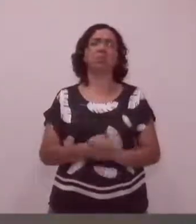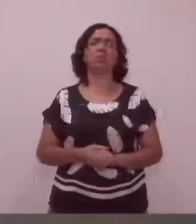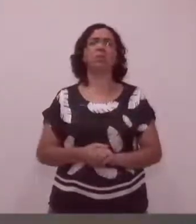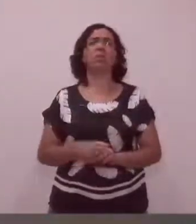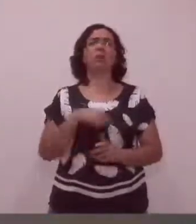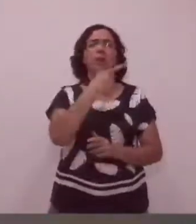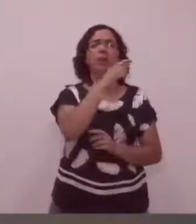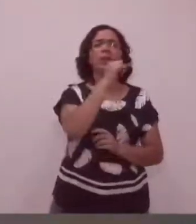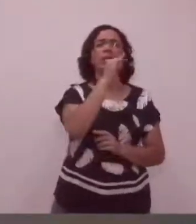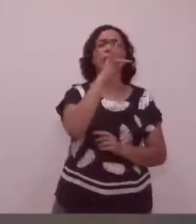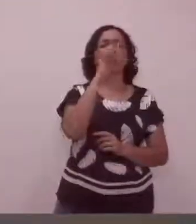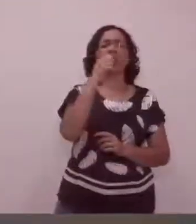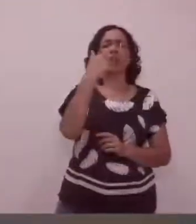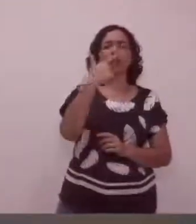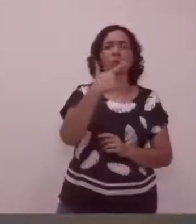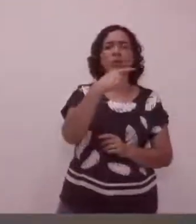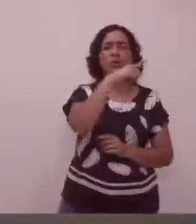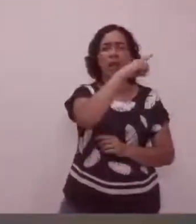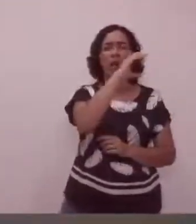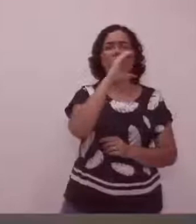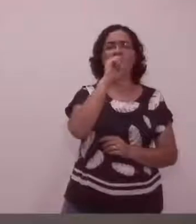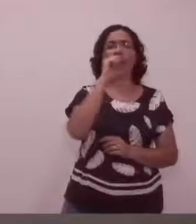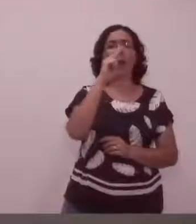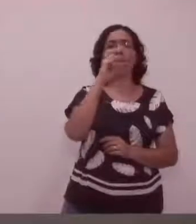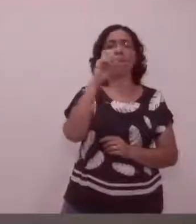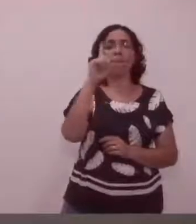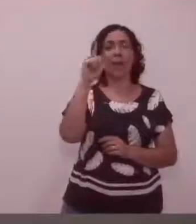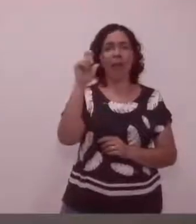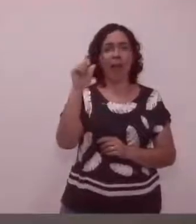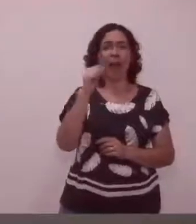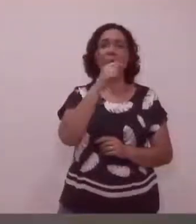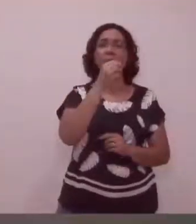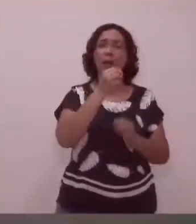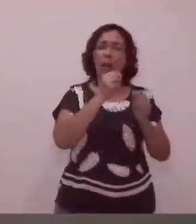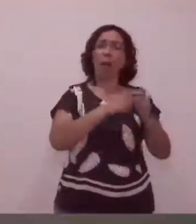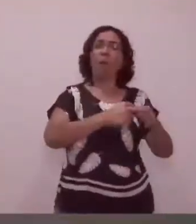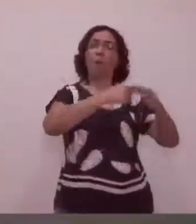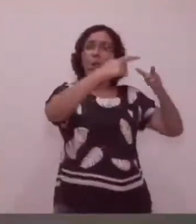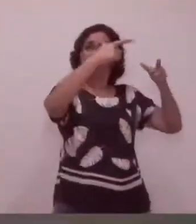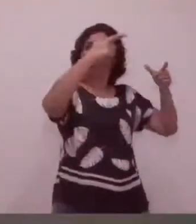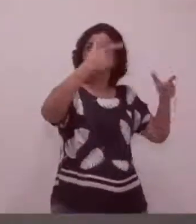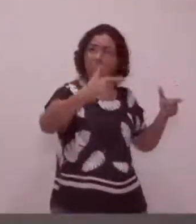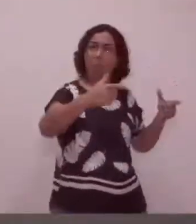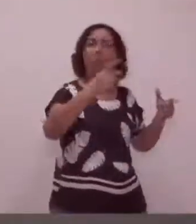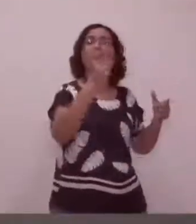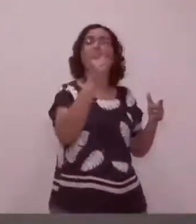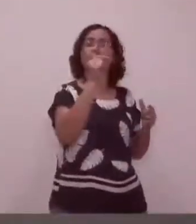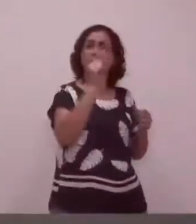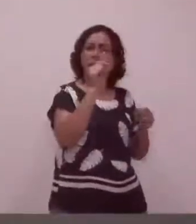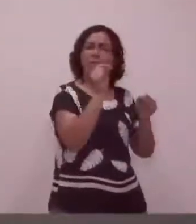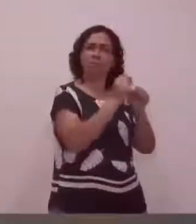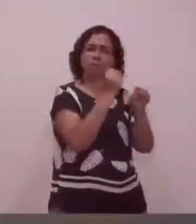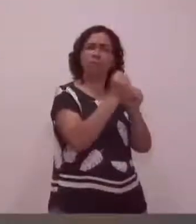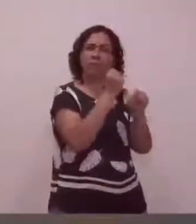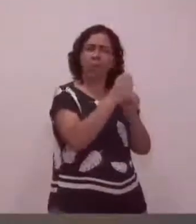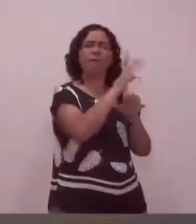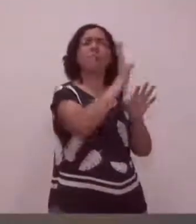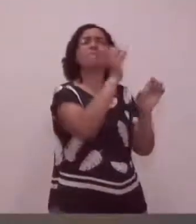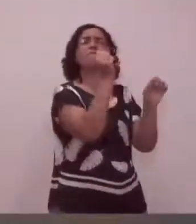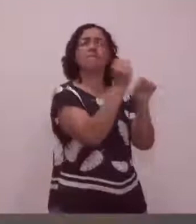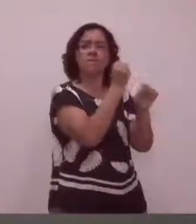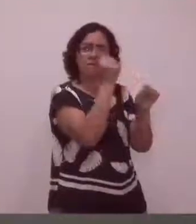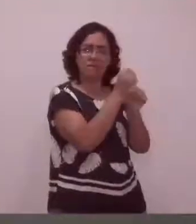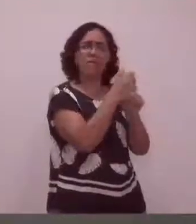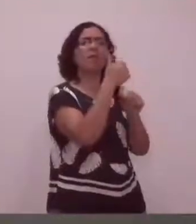A ETA II, no bairro da Capela, que poderia ter sido ampliada com um valor muito menor, foi ampliada?